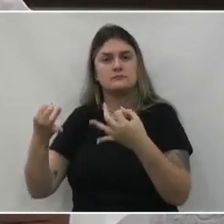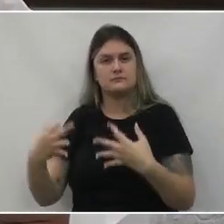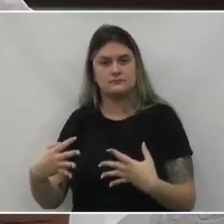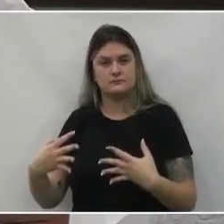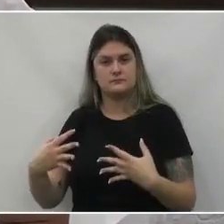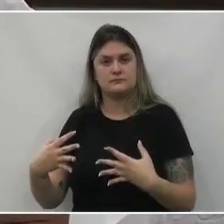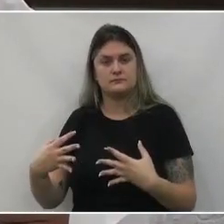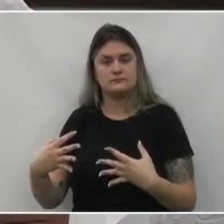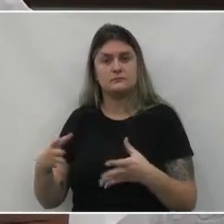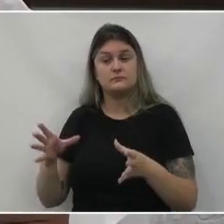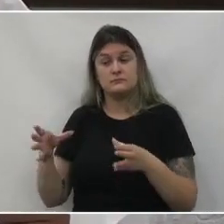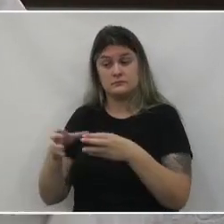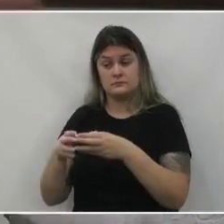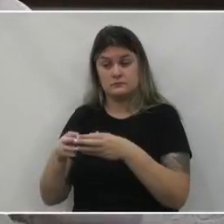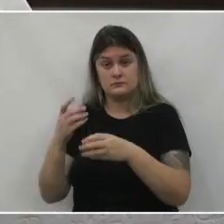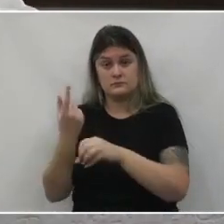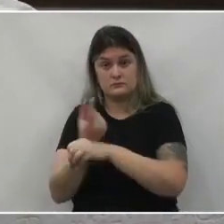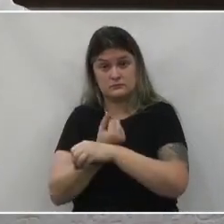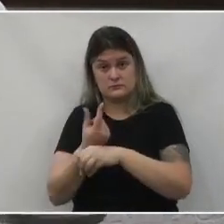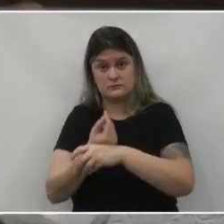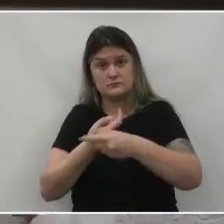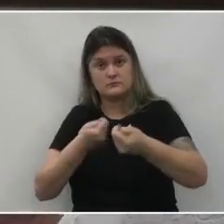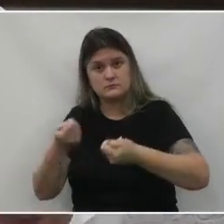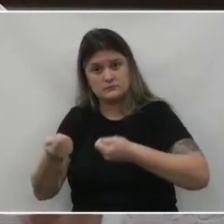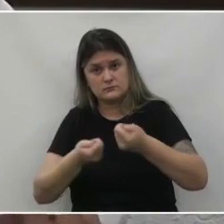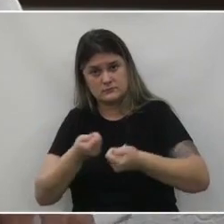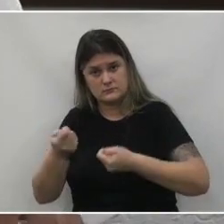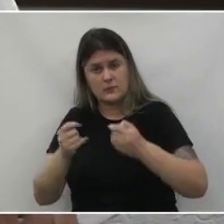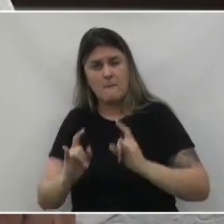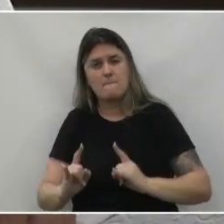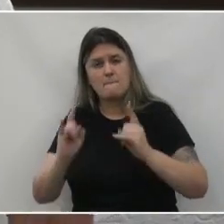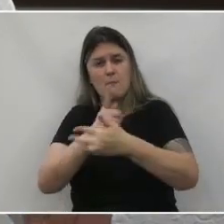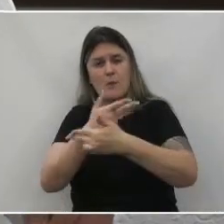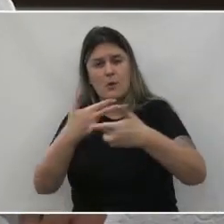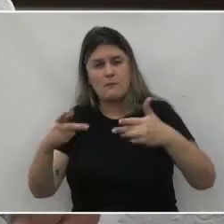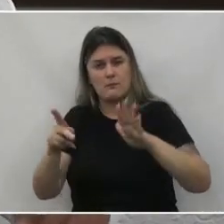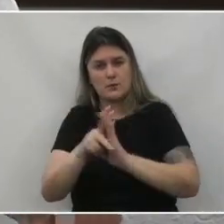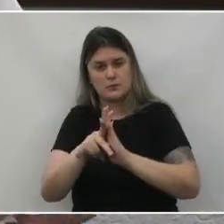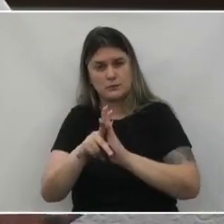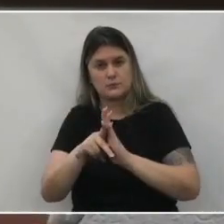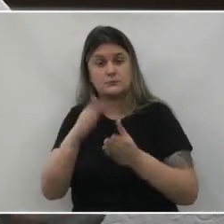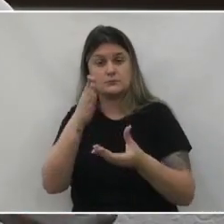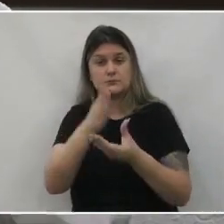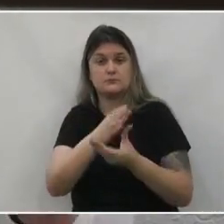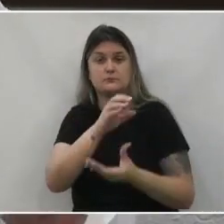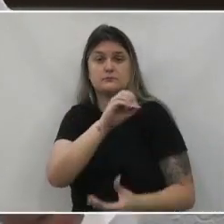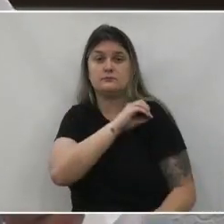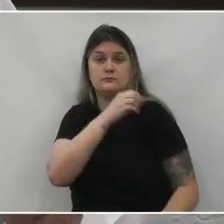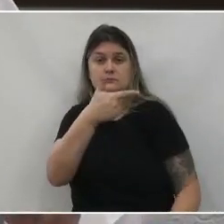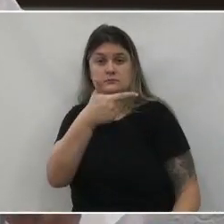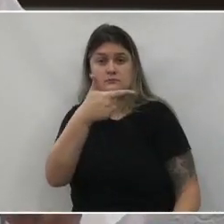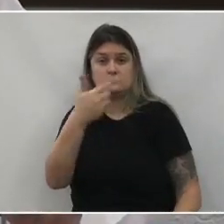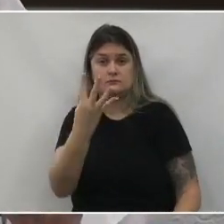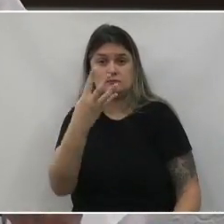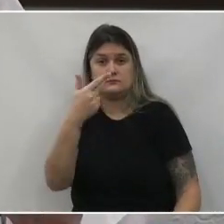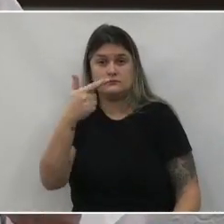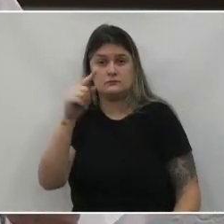comissão de finanças orçamento e patrimônio processo número 242